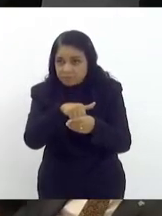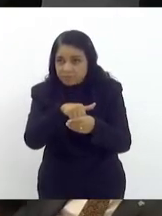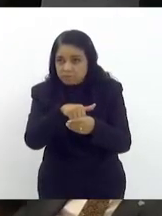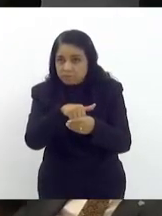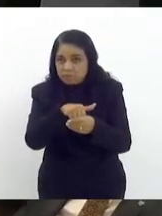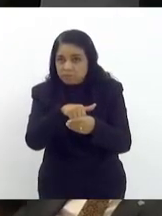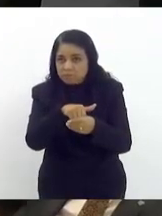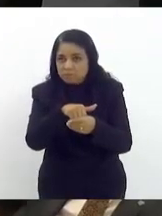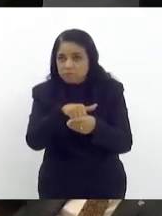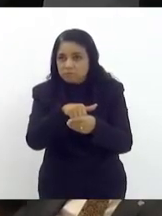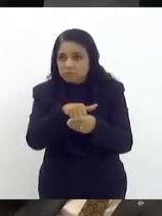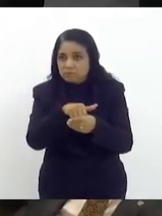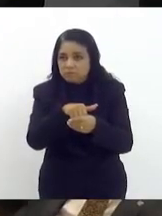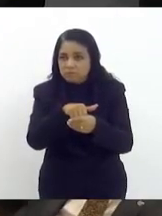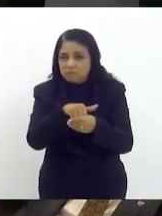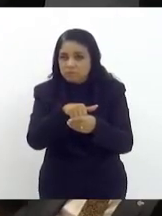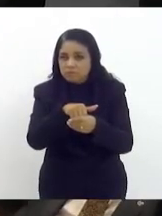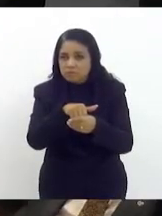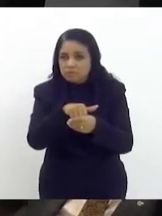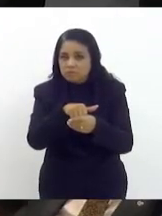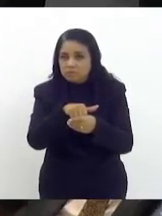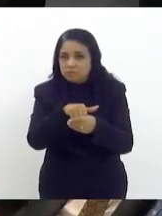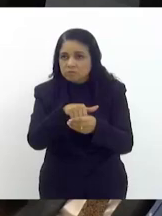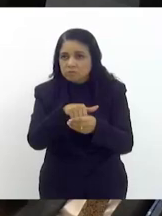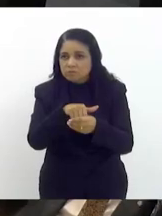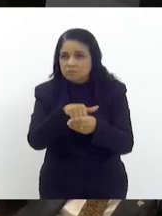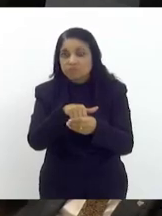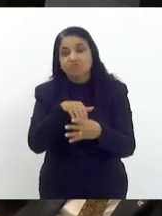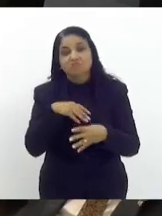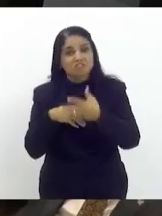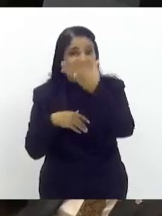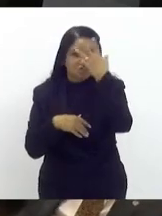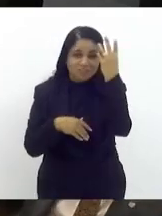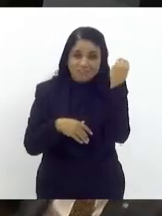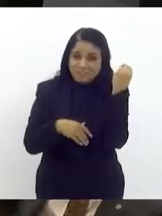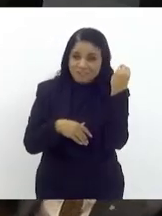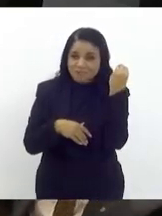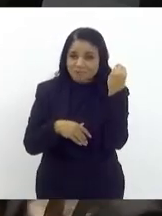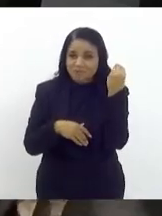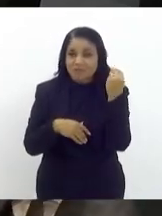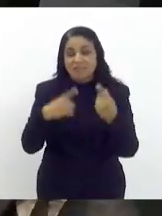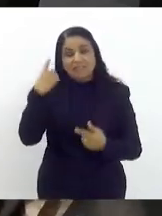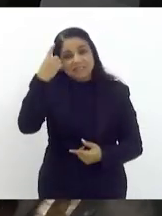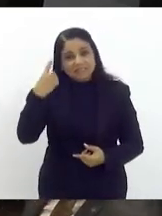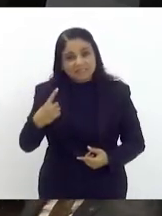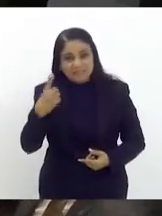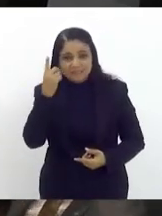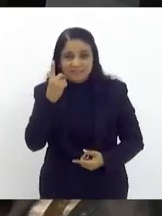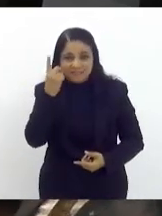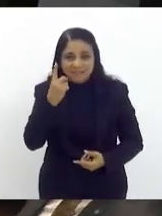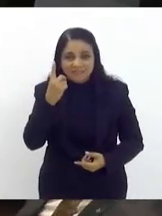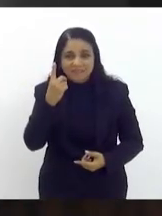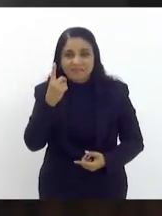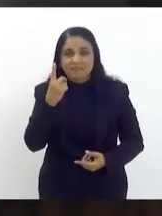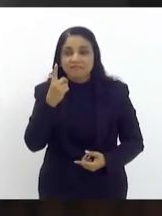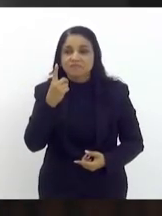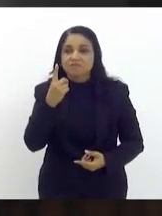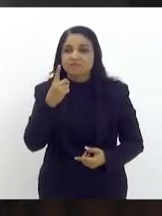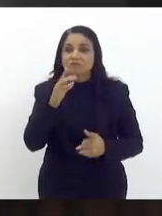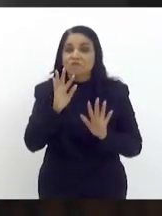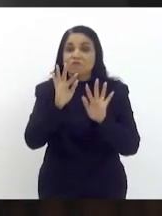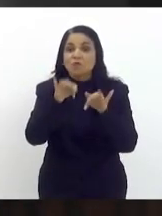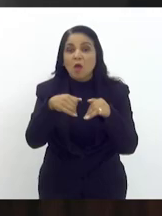acho que ela esqueceu de dane só de emitir no final o parecer